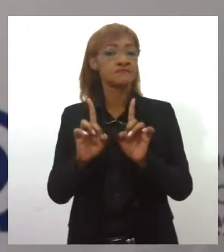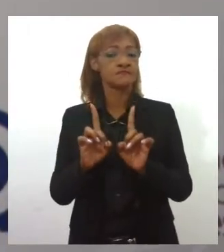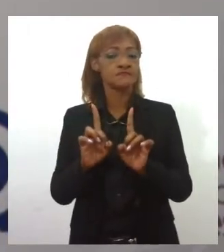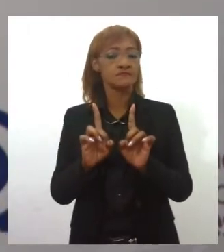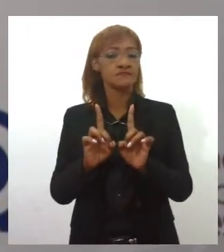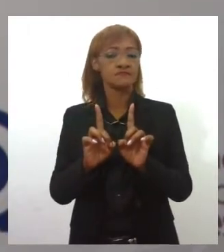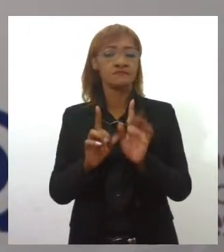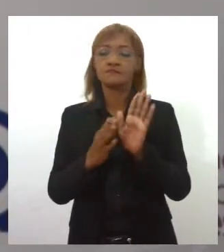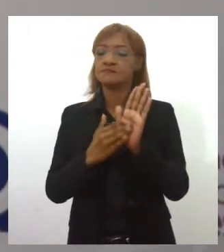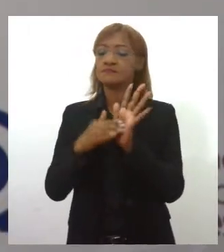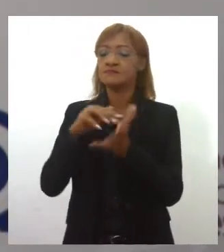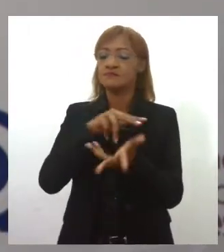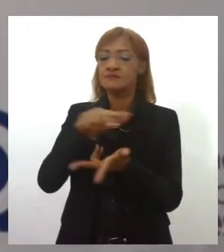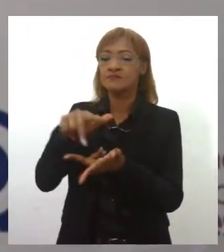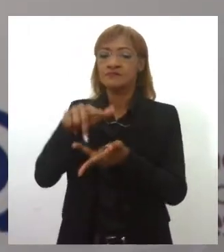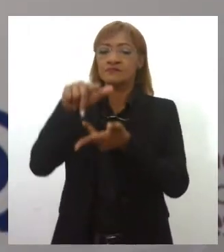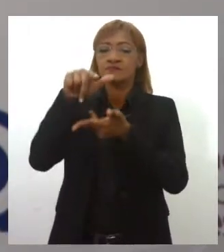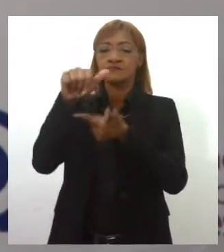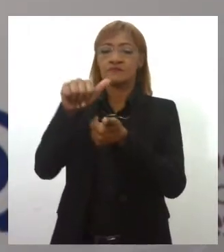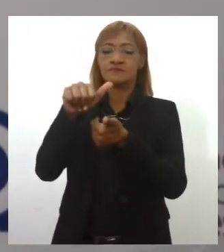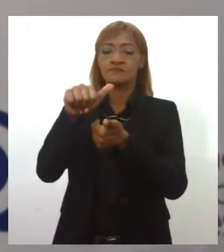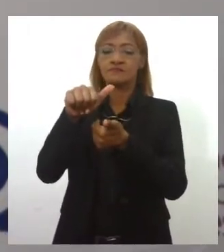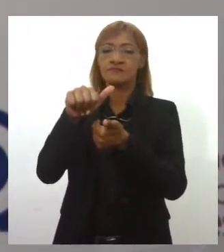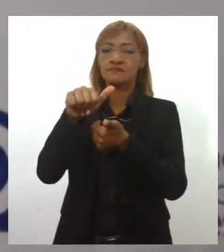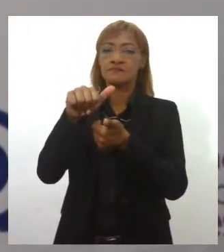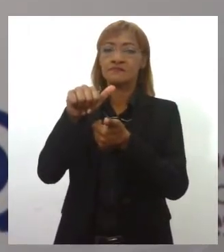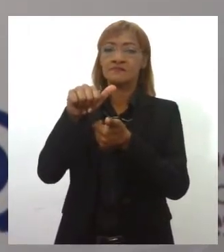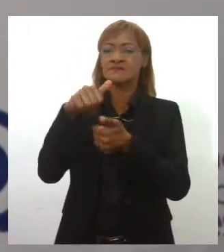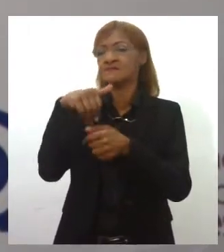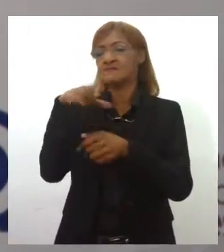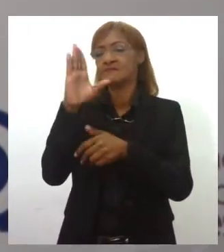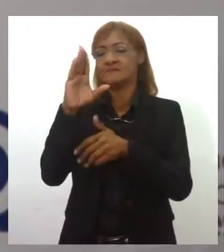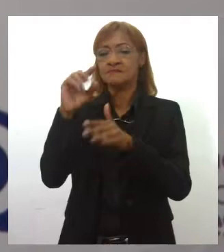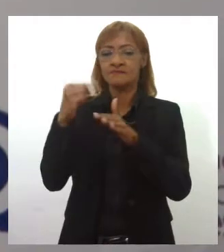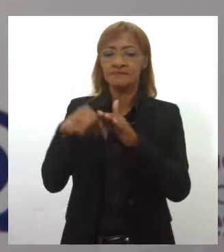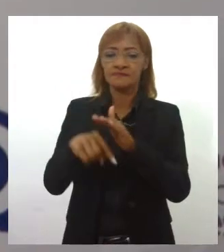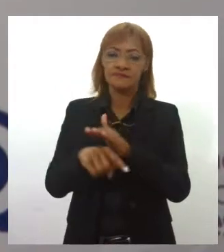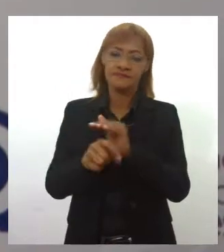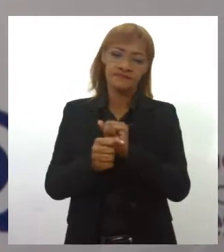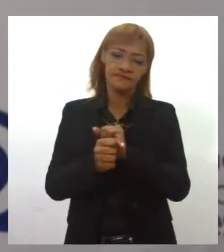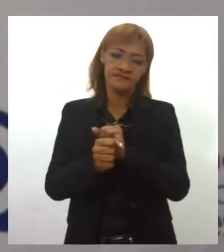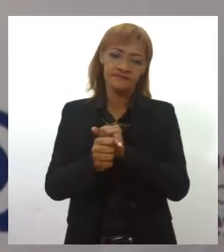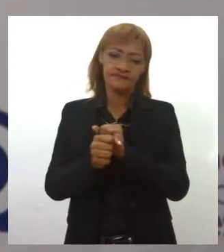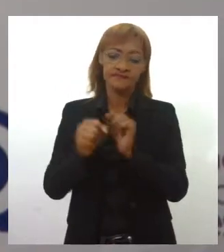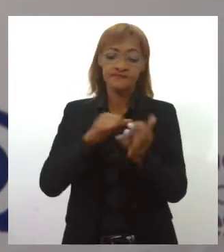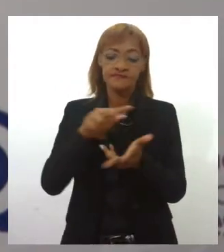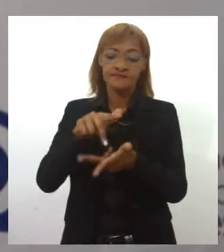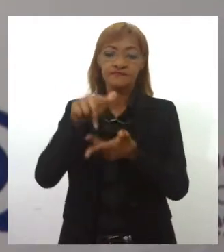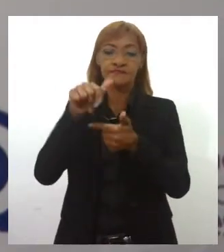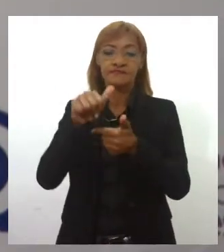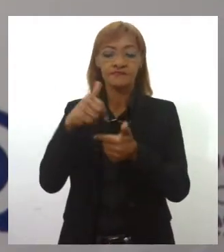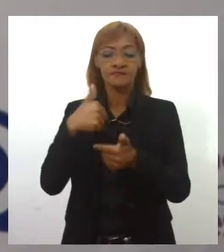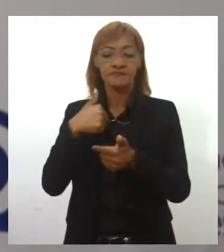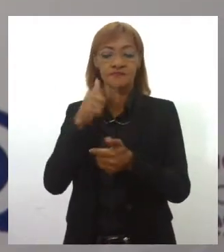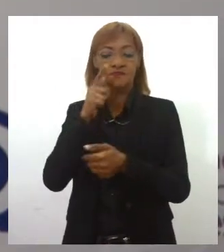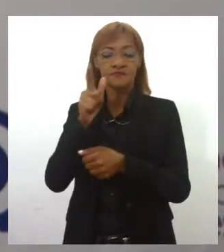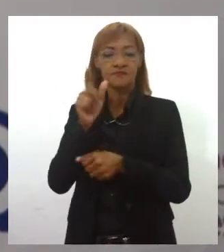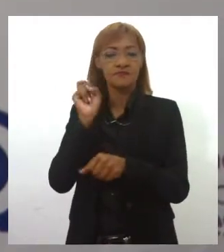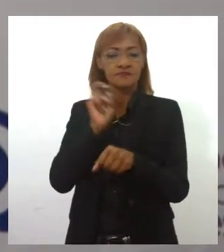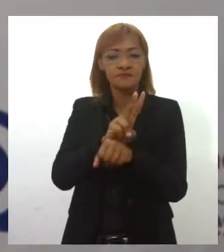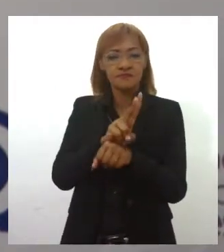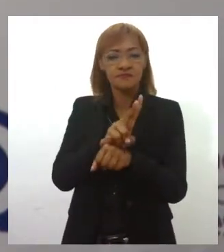de sustentabilidade, ela vai além disso. Então, a sustentabilidade é eu conseguir gerar emprego em